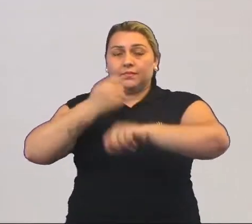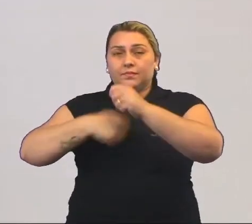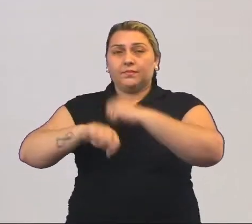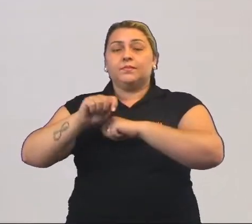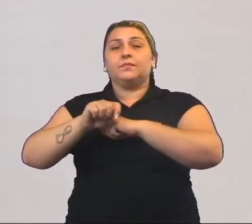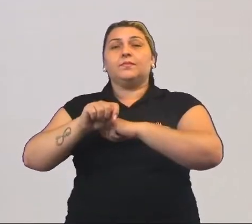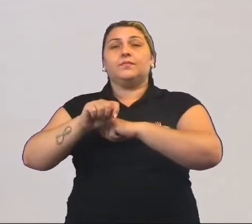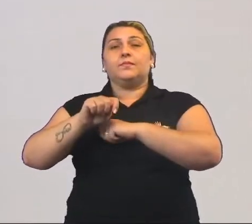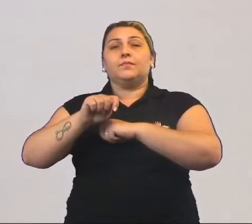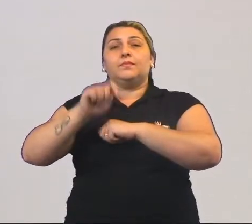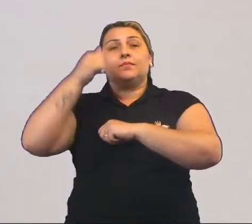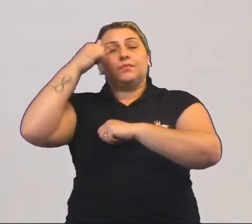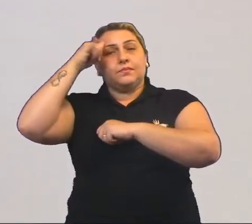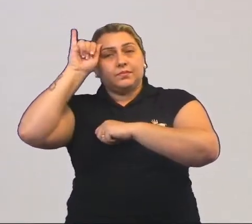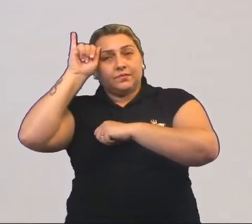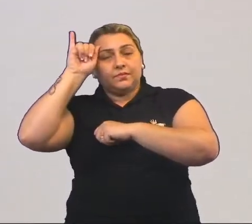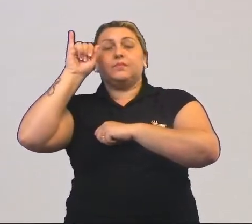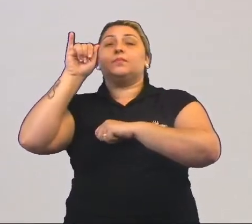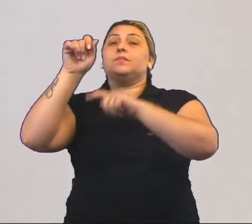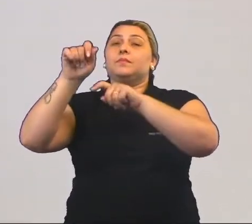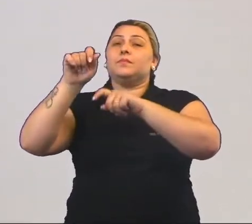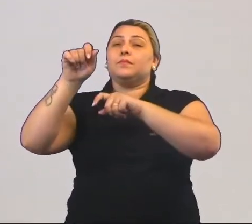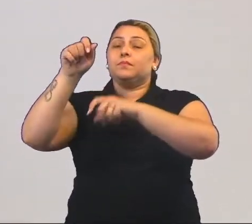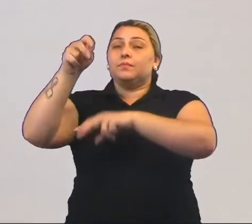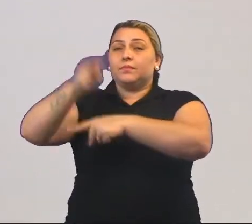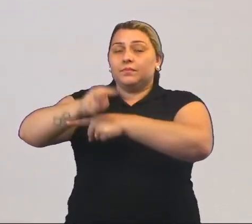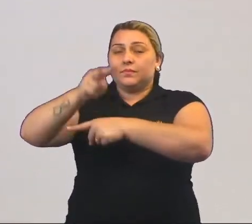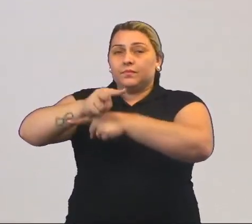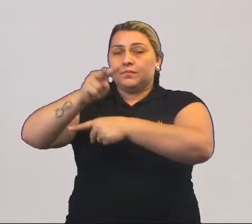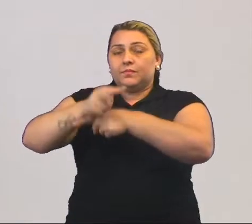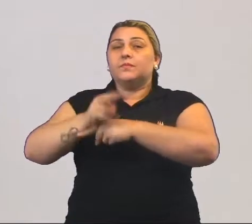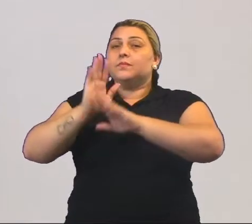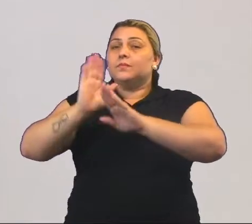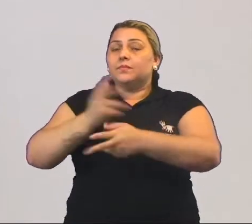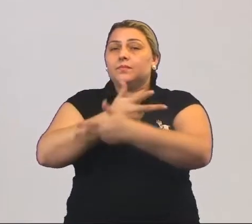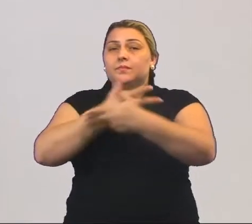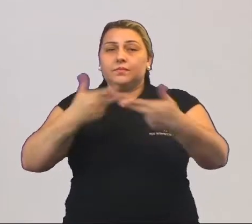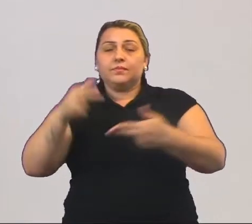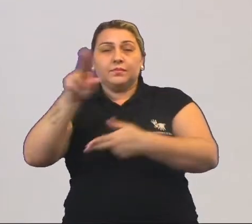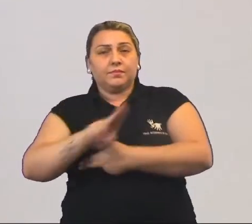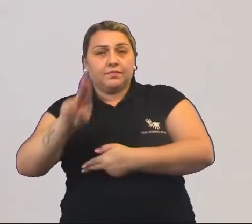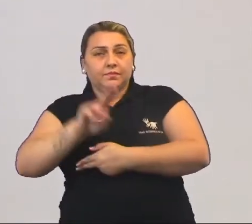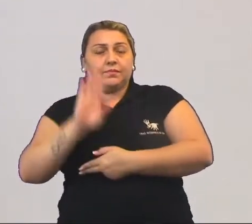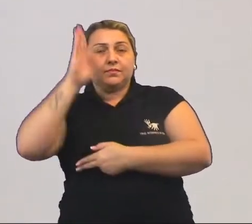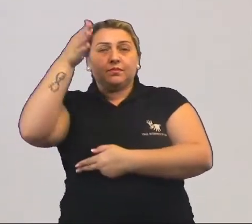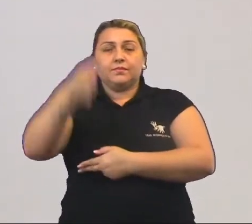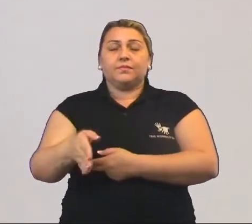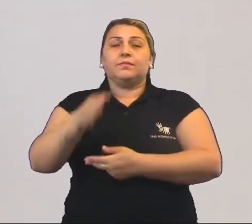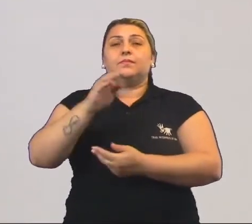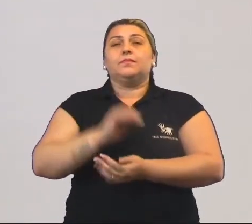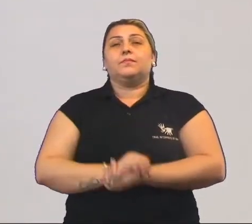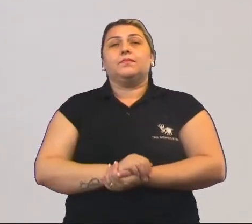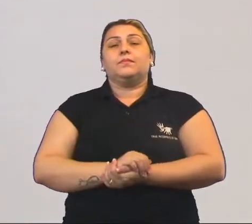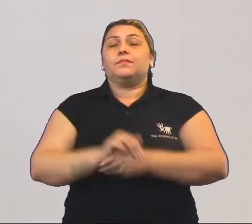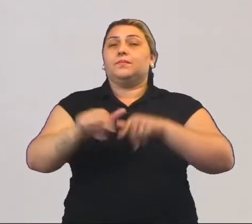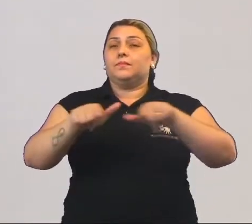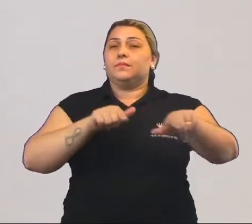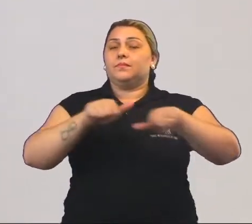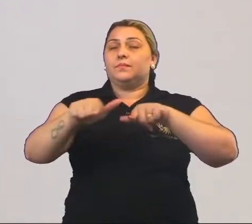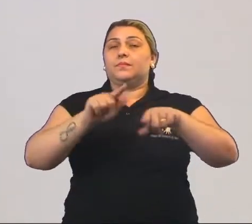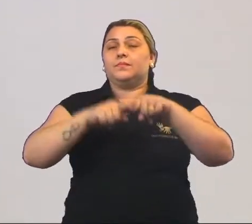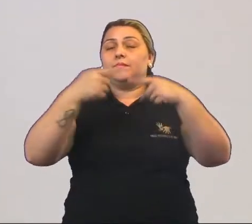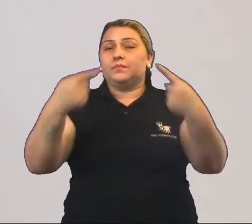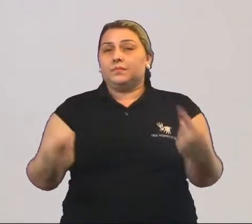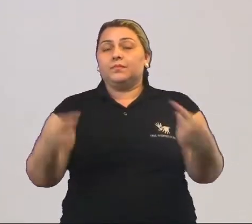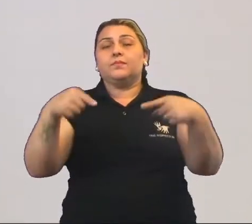apenas algo secundário, como já foi lido. Então, era utilizada principalmente para o trabalho, mas